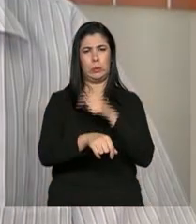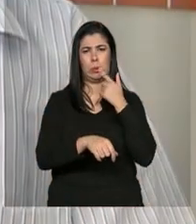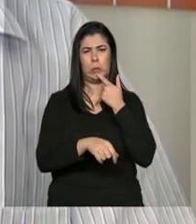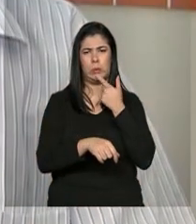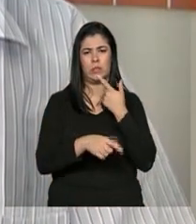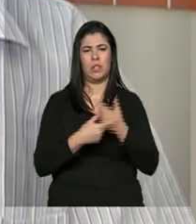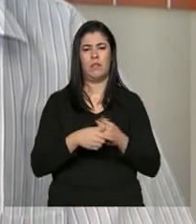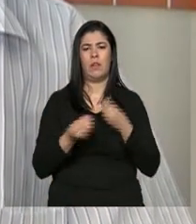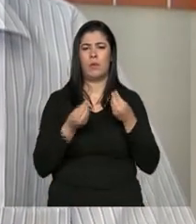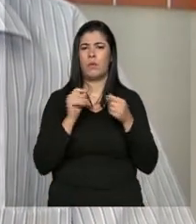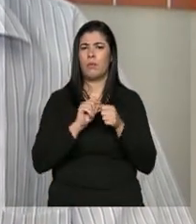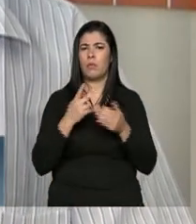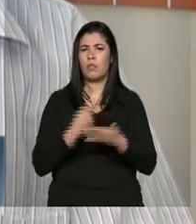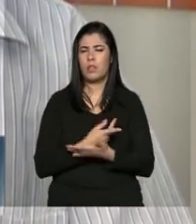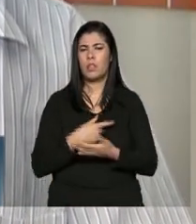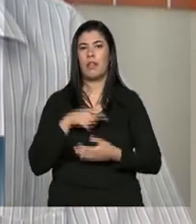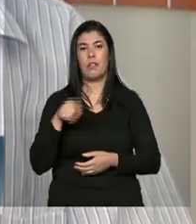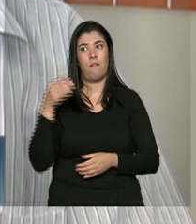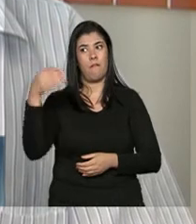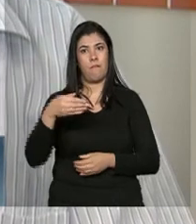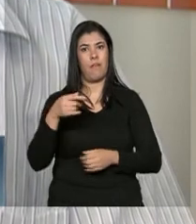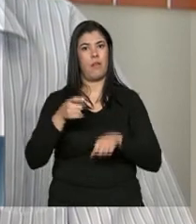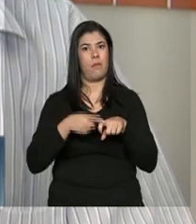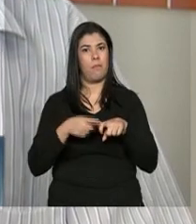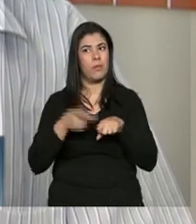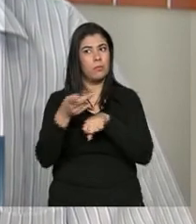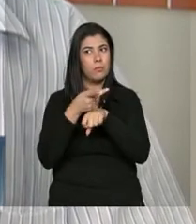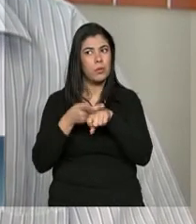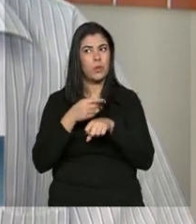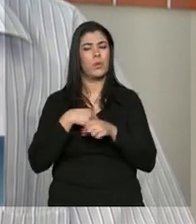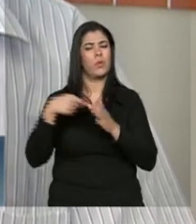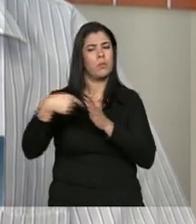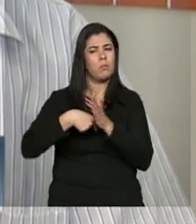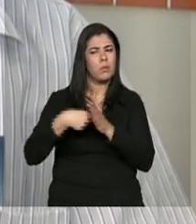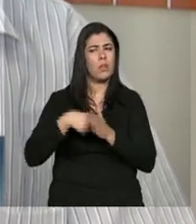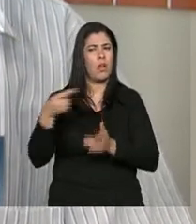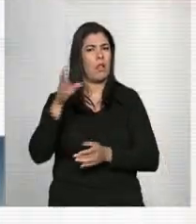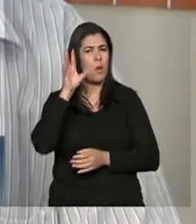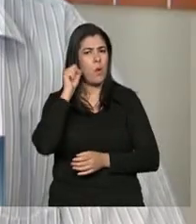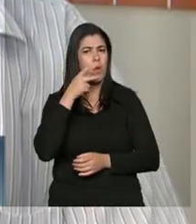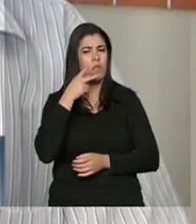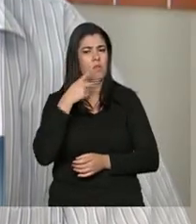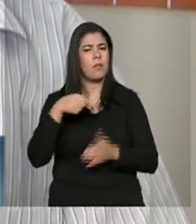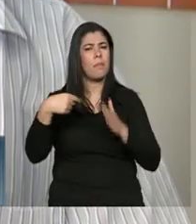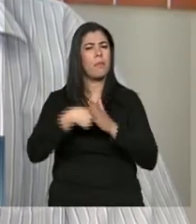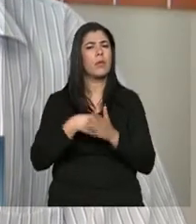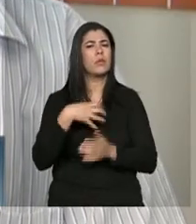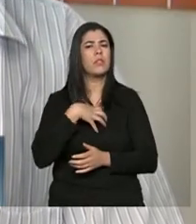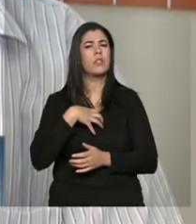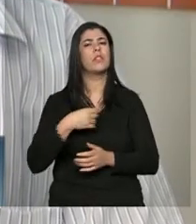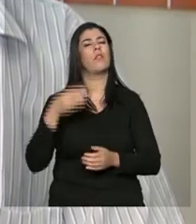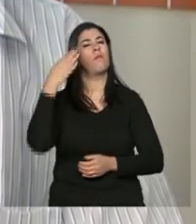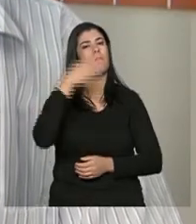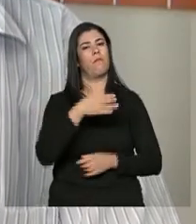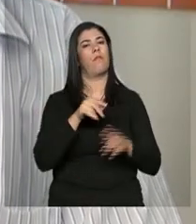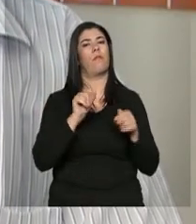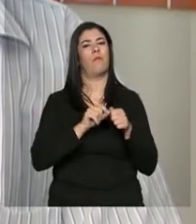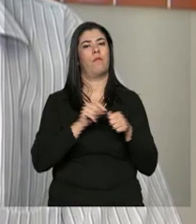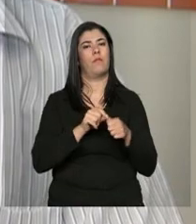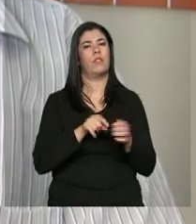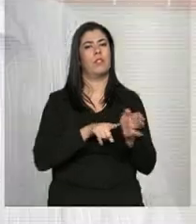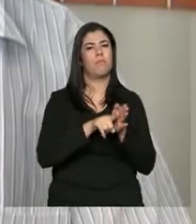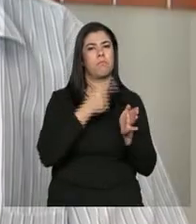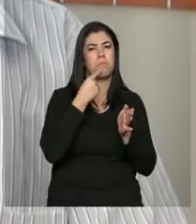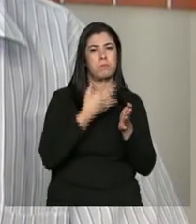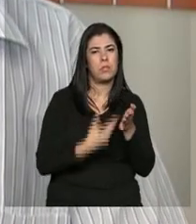Ele é um método atencioso, procura saber tudo o que é que você tem, o é que você está sentindo. Vou fazer os exames que ele pediu, que ele me deu